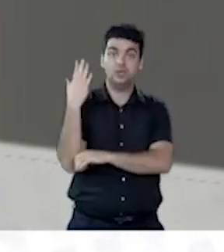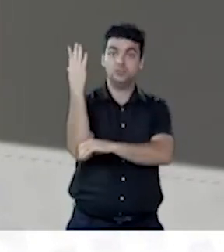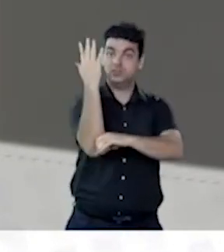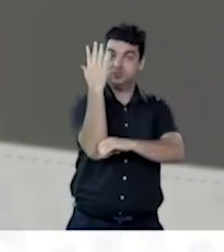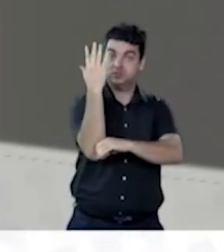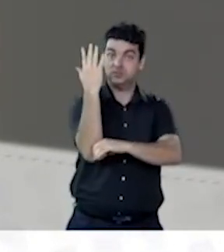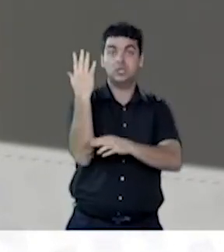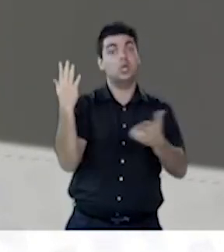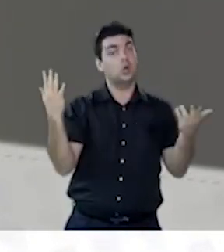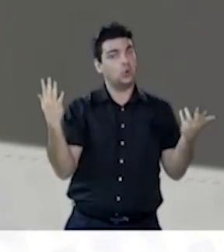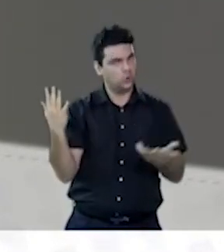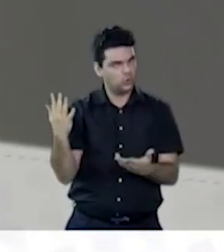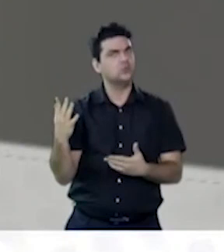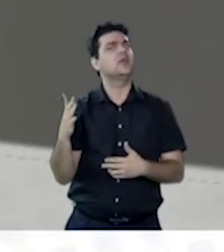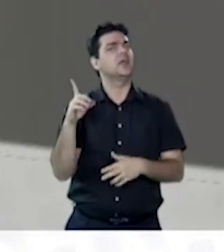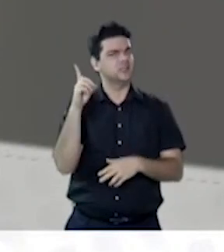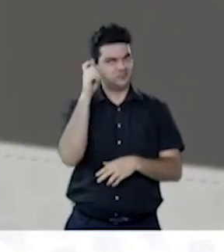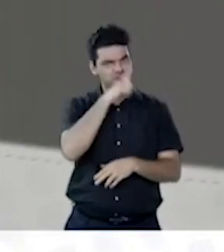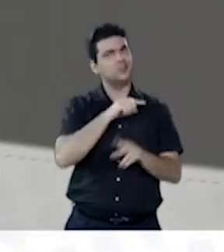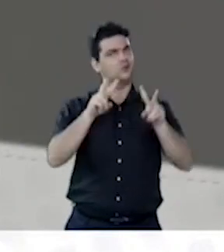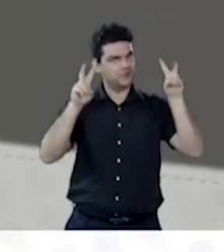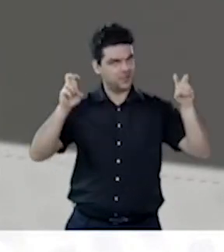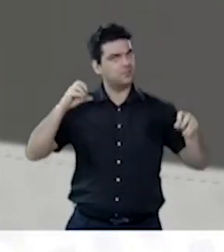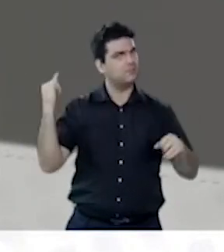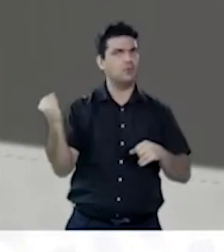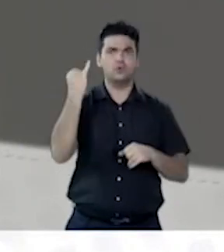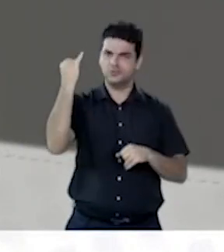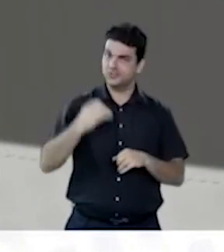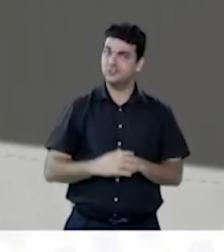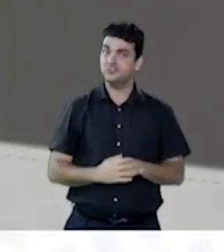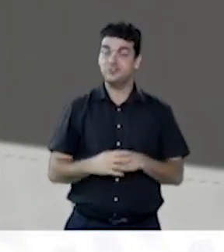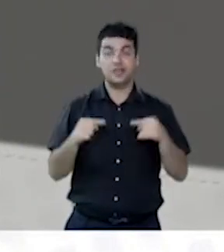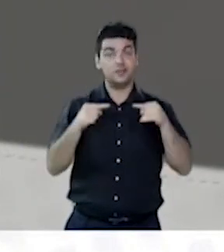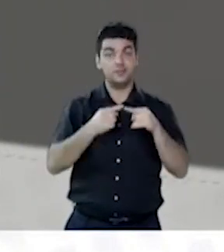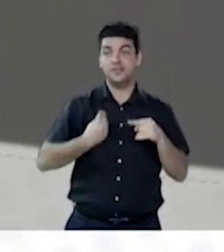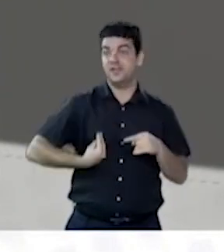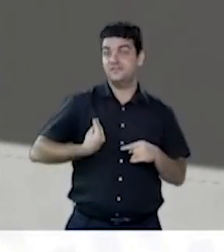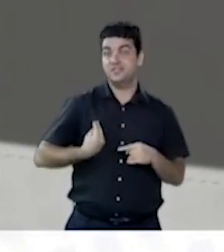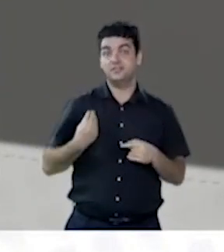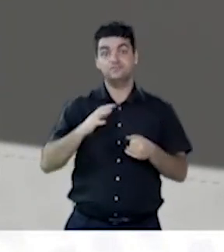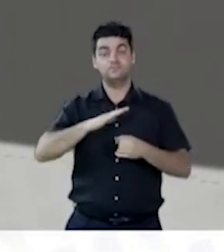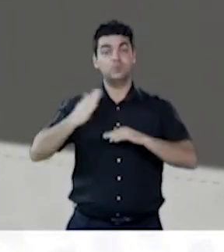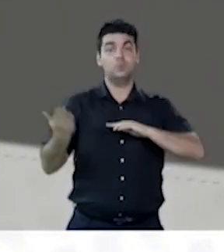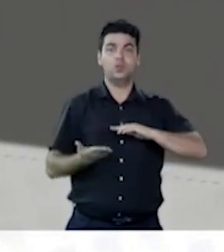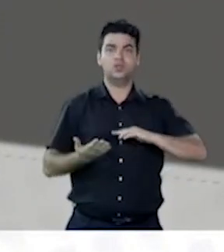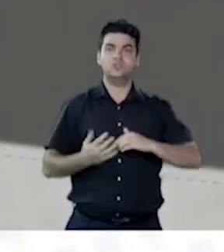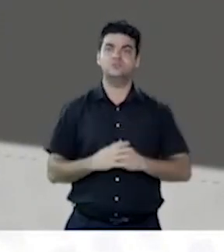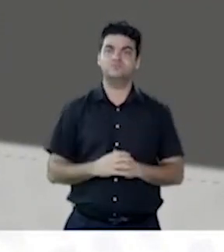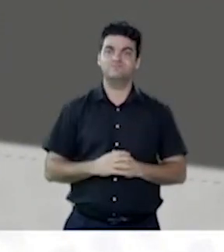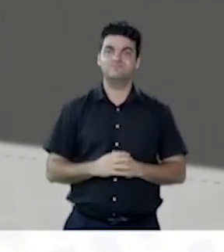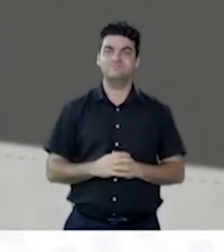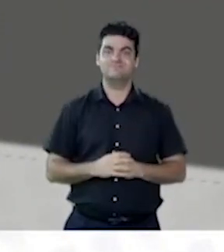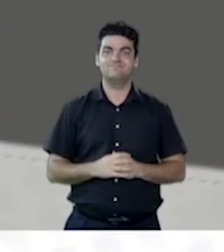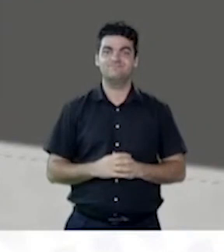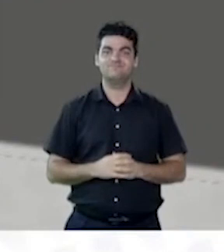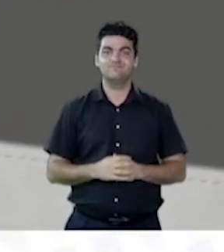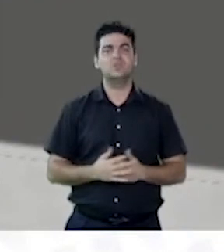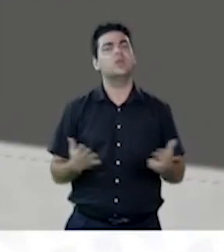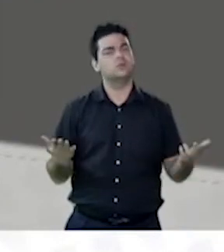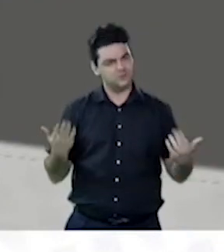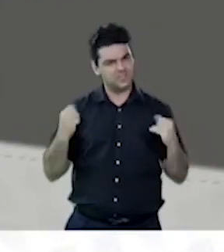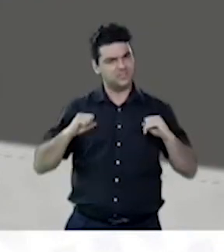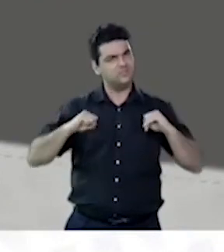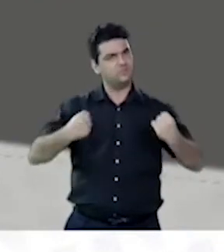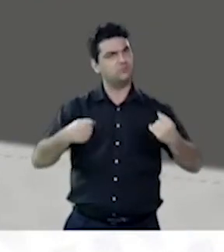que é hoje um dos temas definidores da vida contemporânea. Há muito por fazer, mas